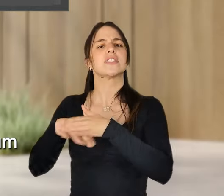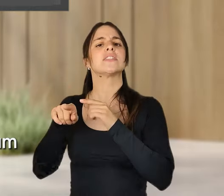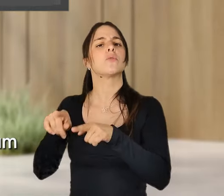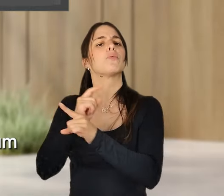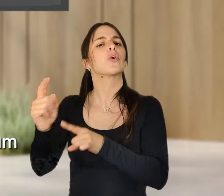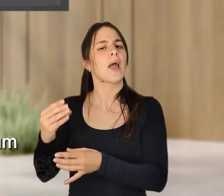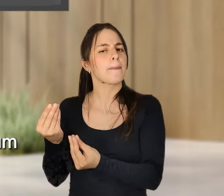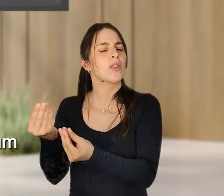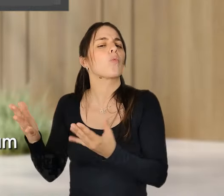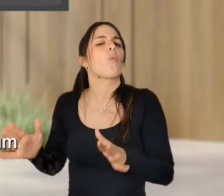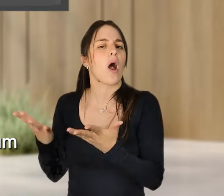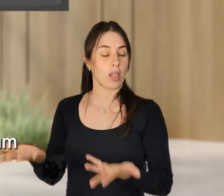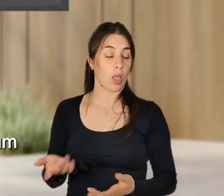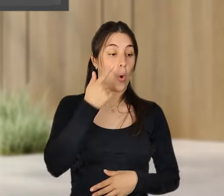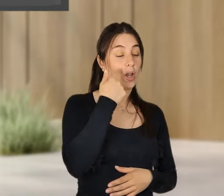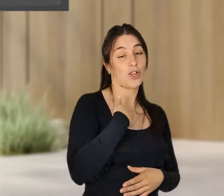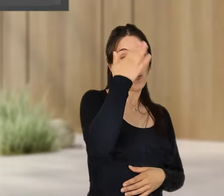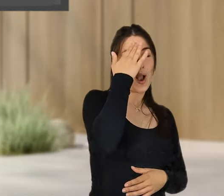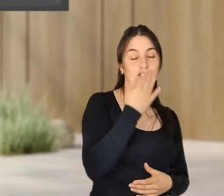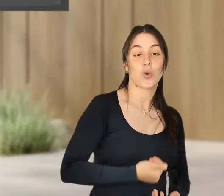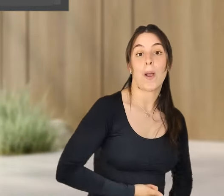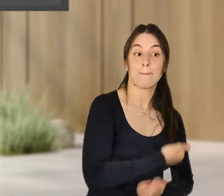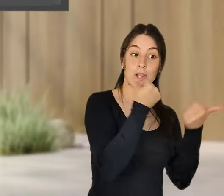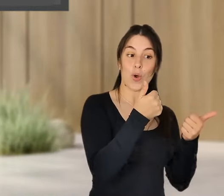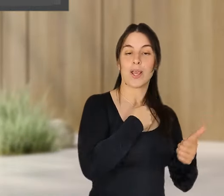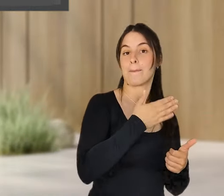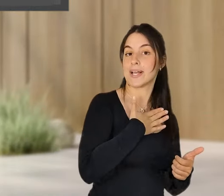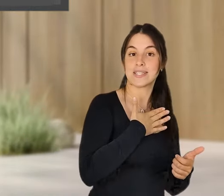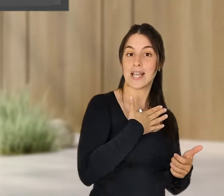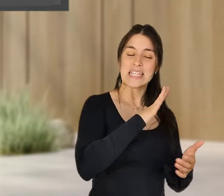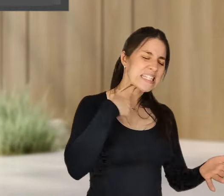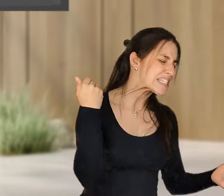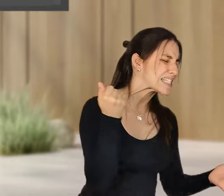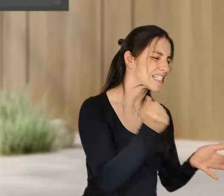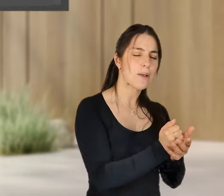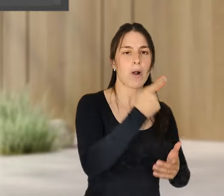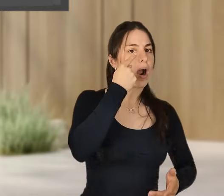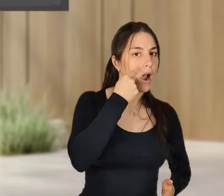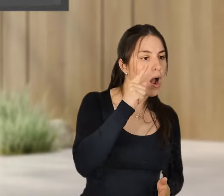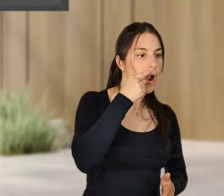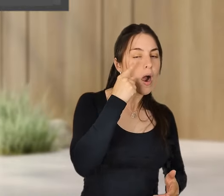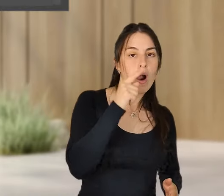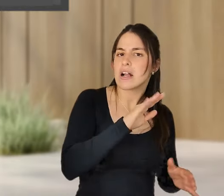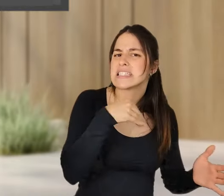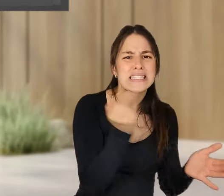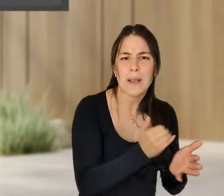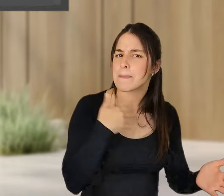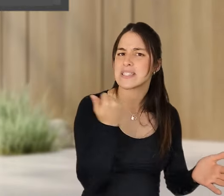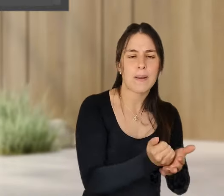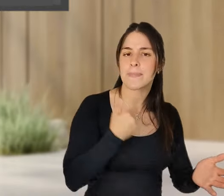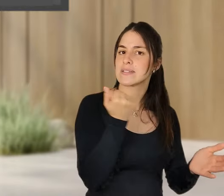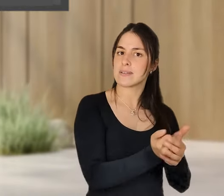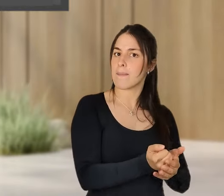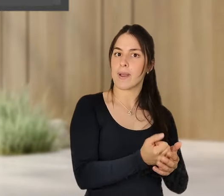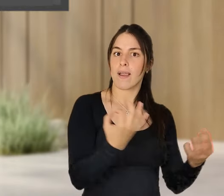empresas inovam e experimentam com tudo. É experimentar novos produtos, tentar conquistar novos mercados e, muitas vezes,